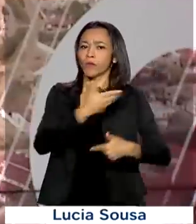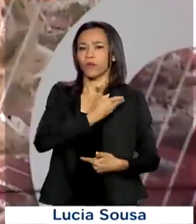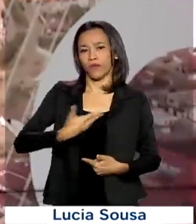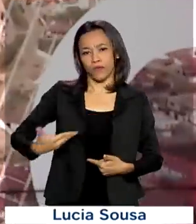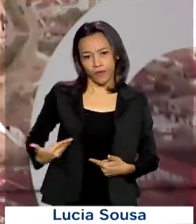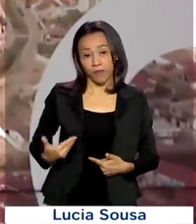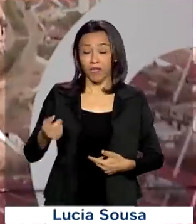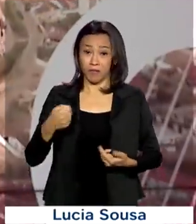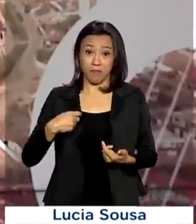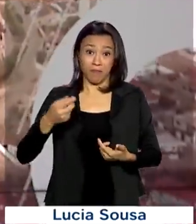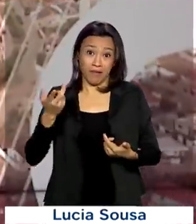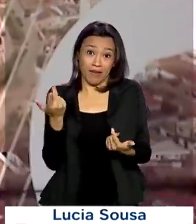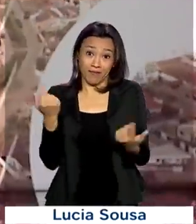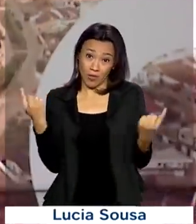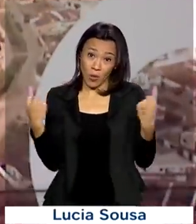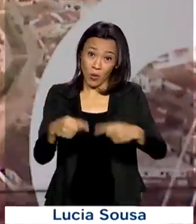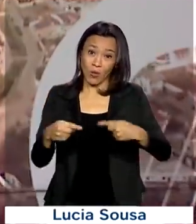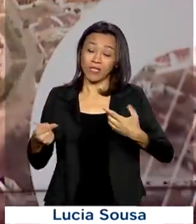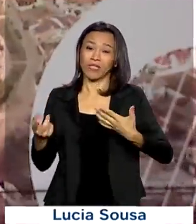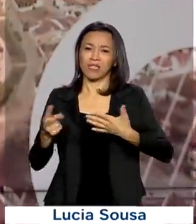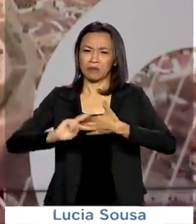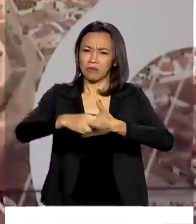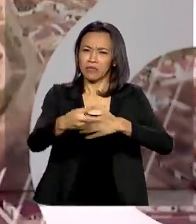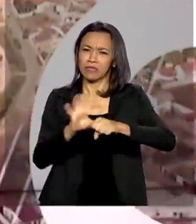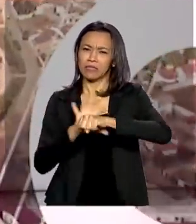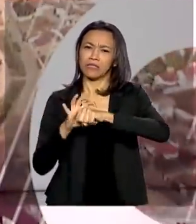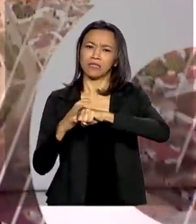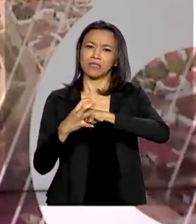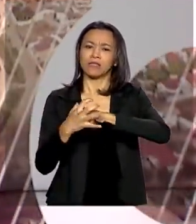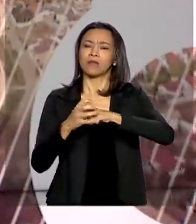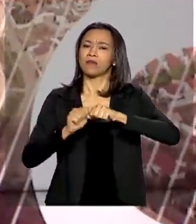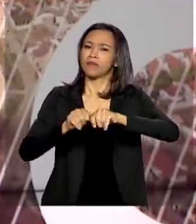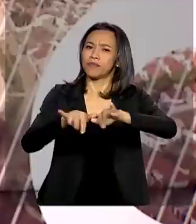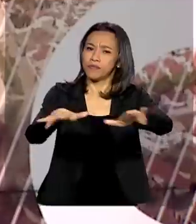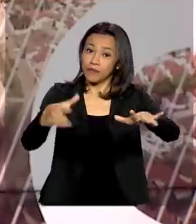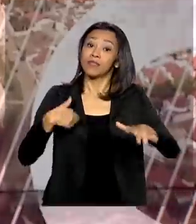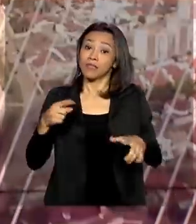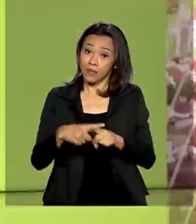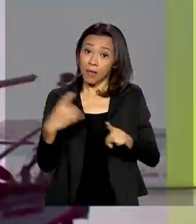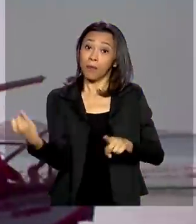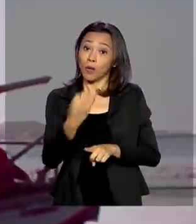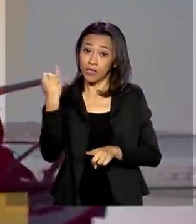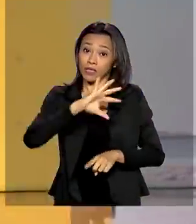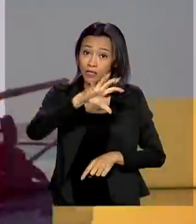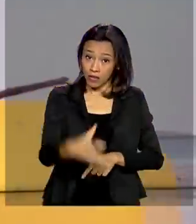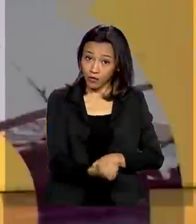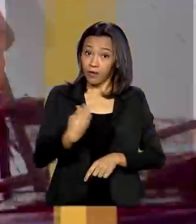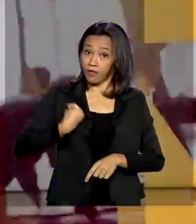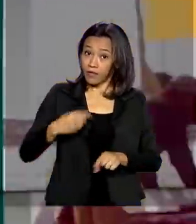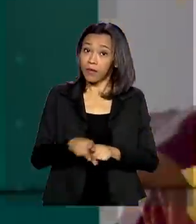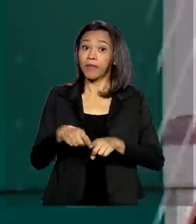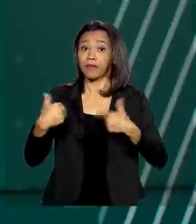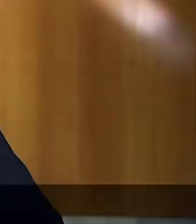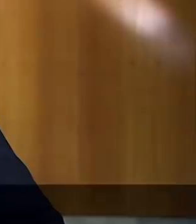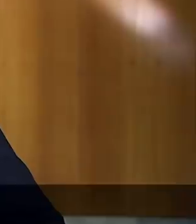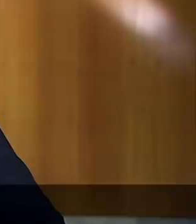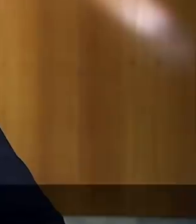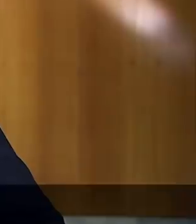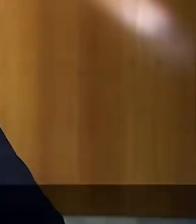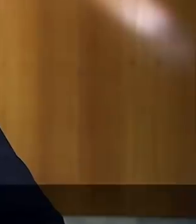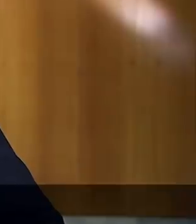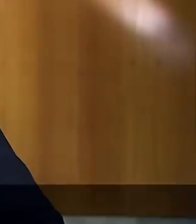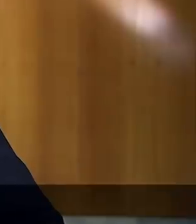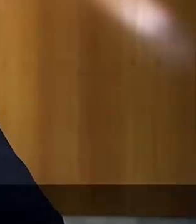coronavírus. Bolsonaro também destacou a importância de salvar vidas e empregos durante a pandemia. No